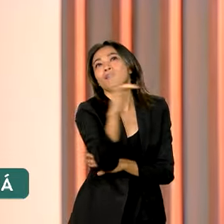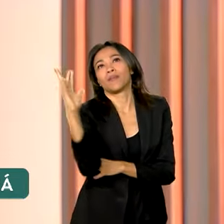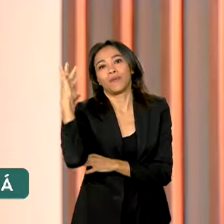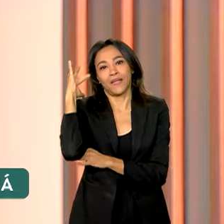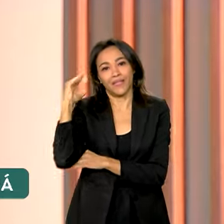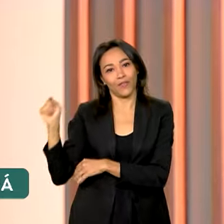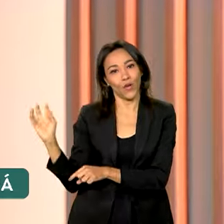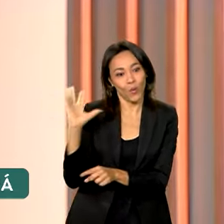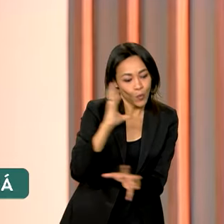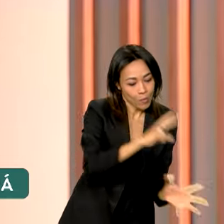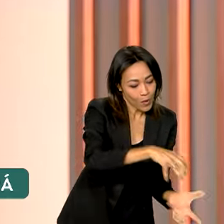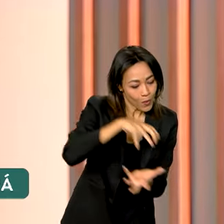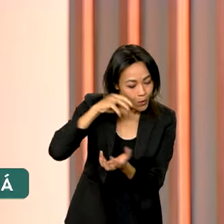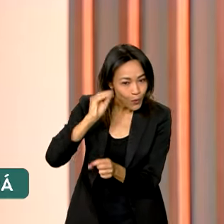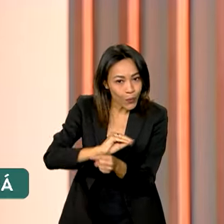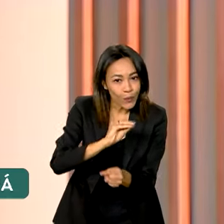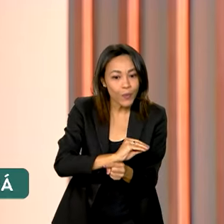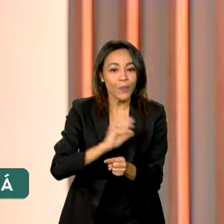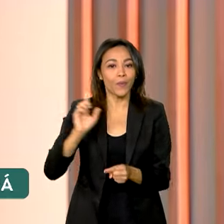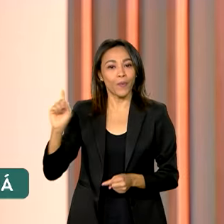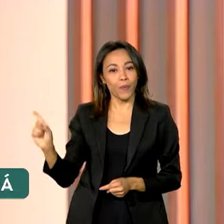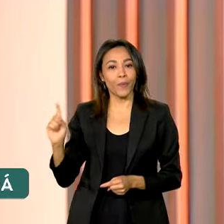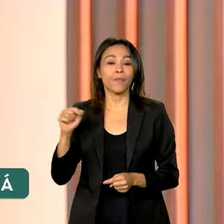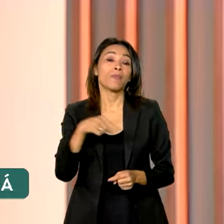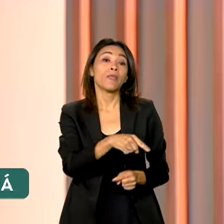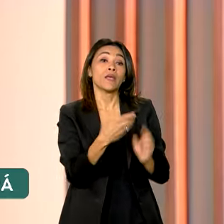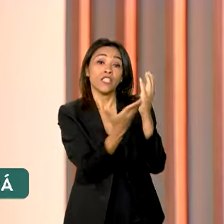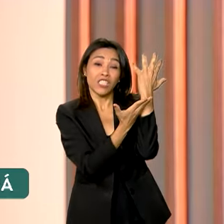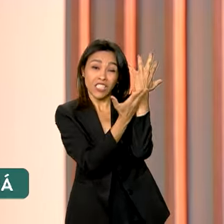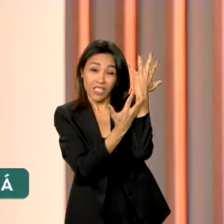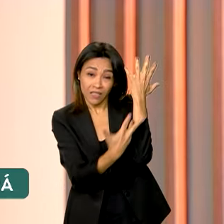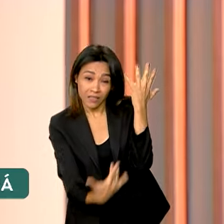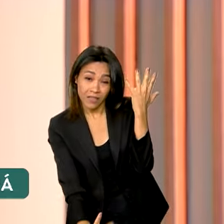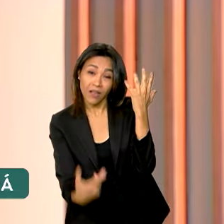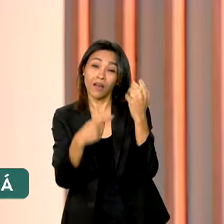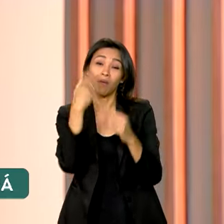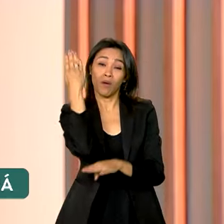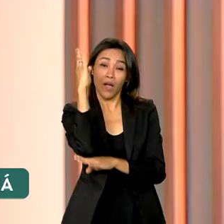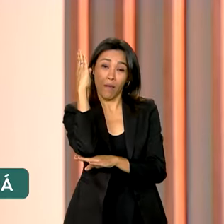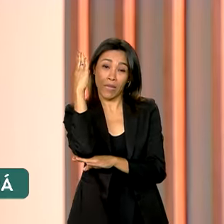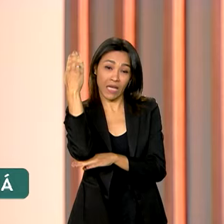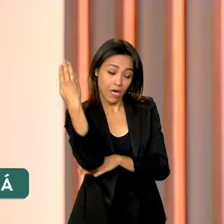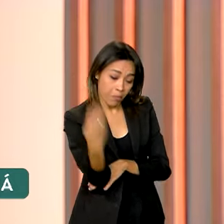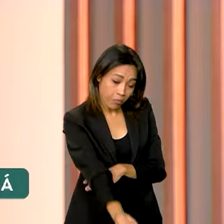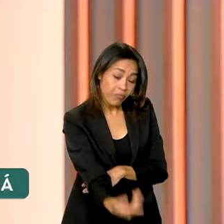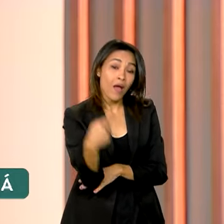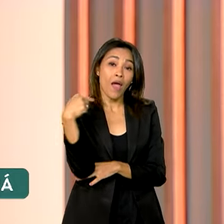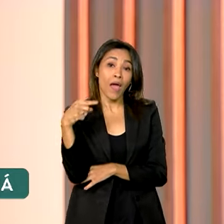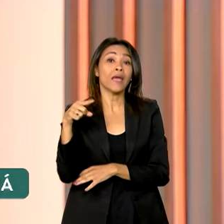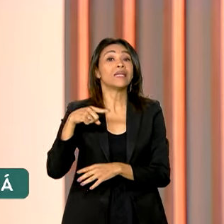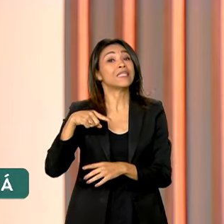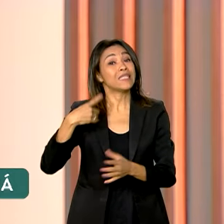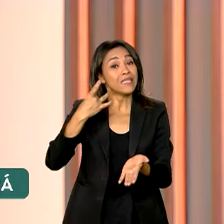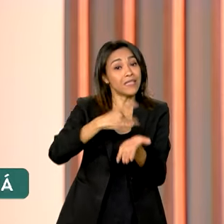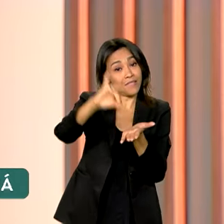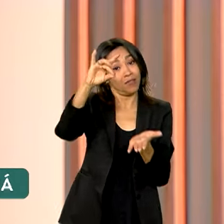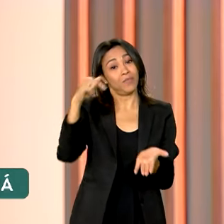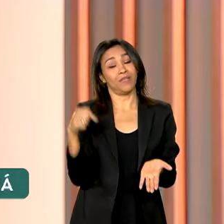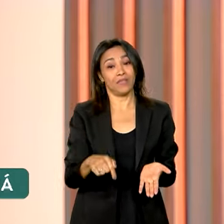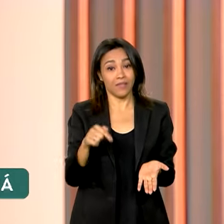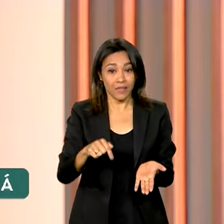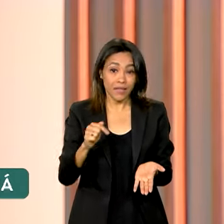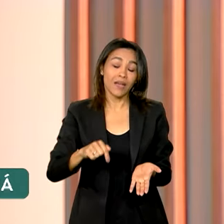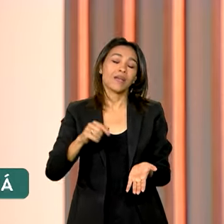mineração, a expansão agropecuária e a extração de madeira são inimigas aí da onça parda, essa espécie que é